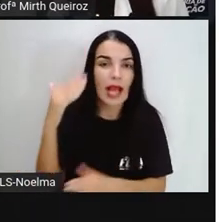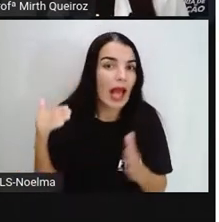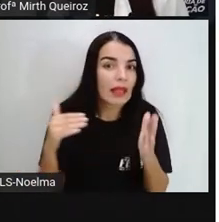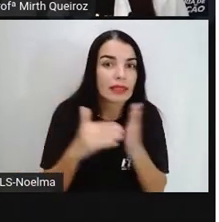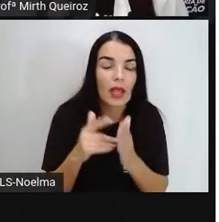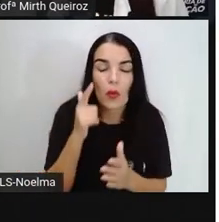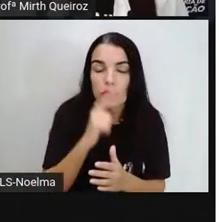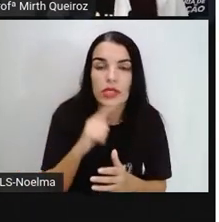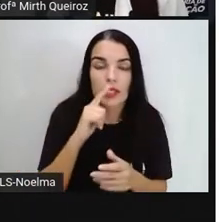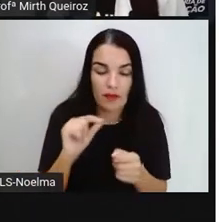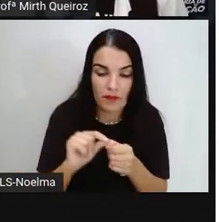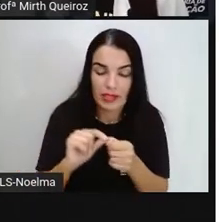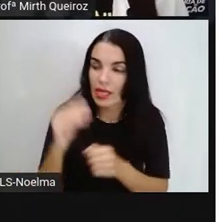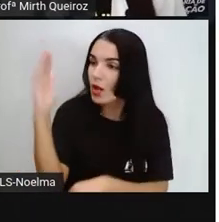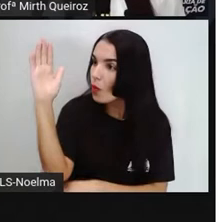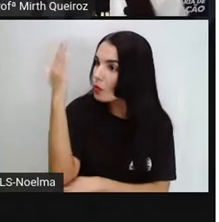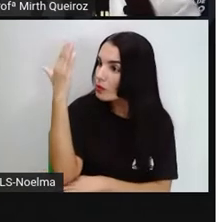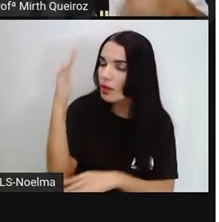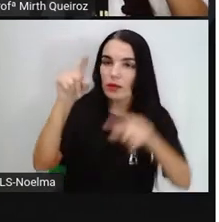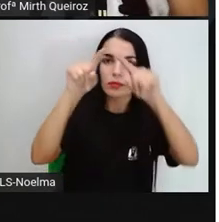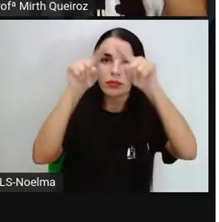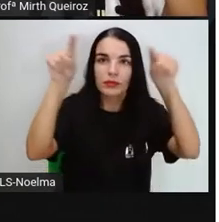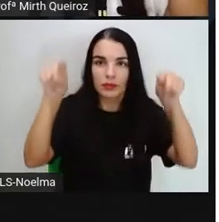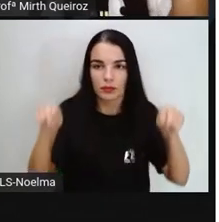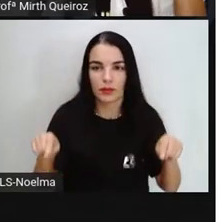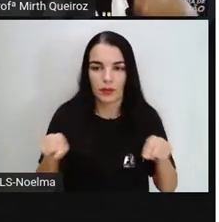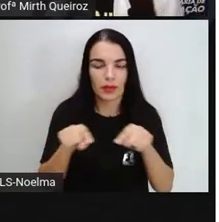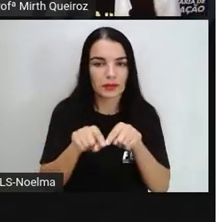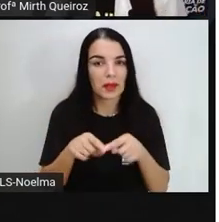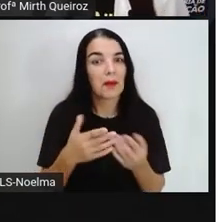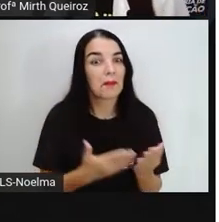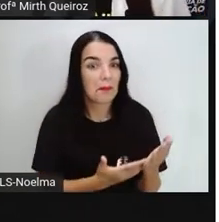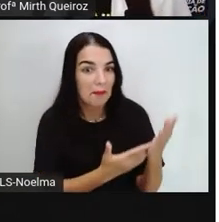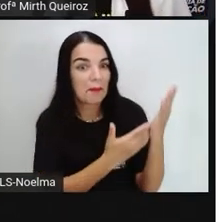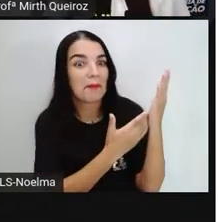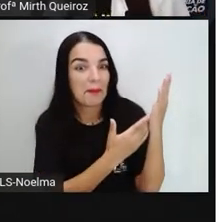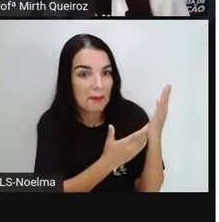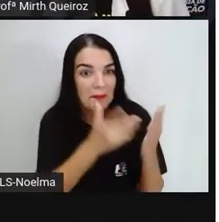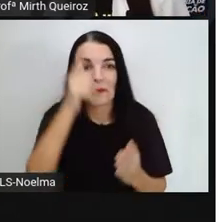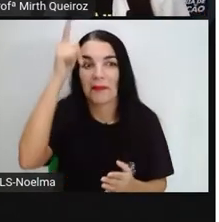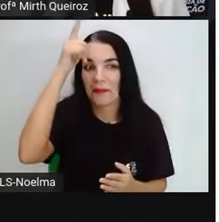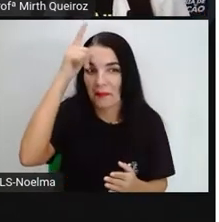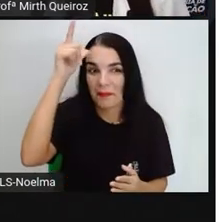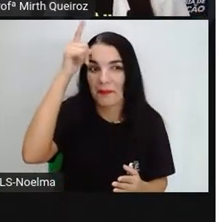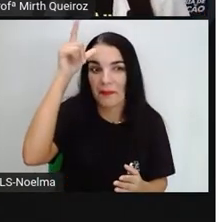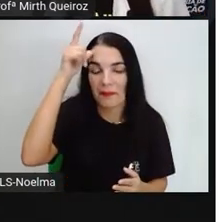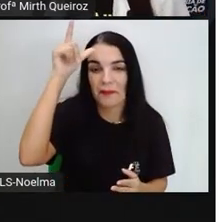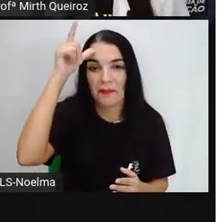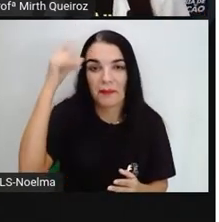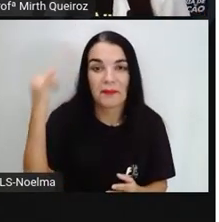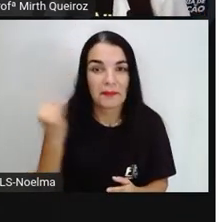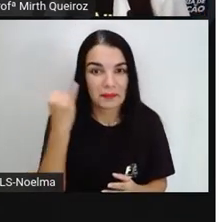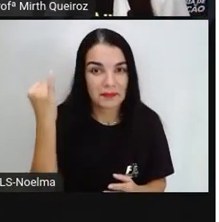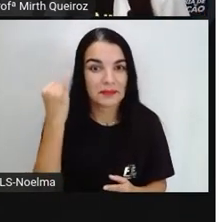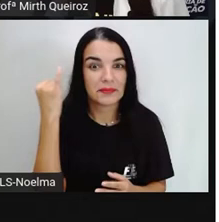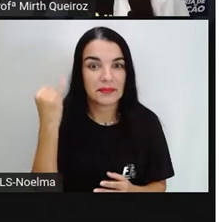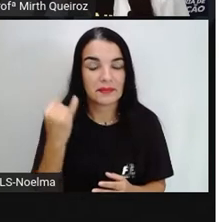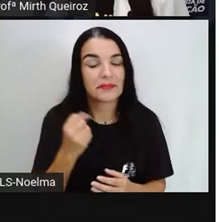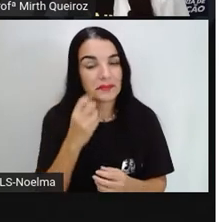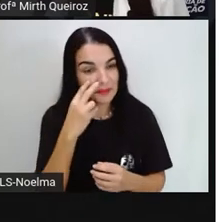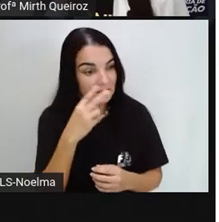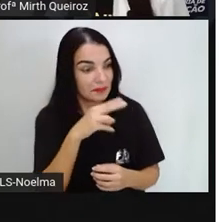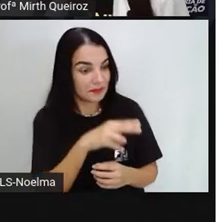refazer o quadrado. Olha que lenda interessante. Nessa lenda do mensageiro e o imperador, esse